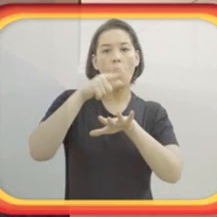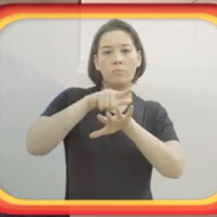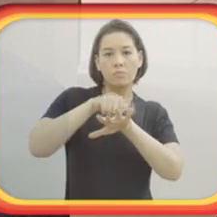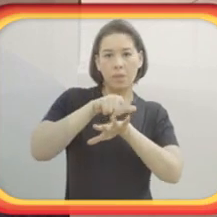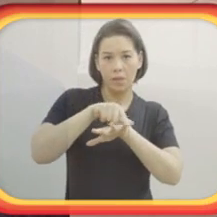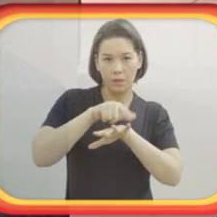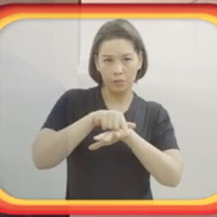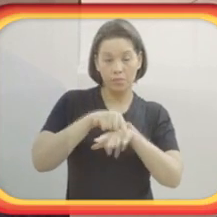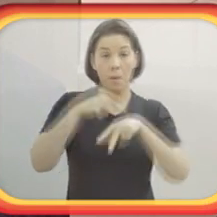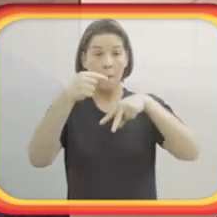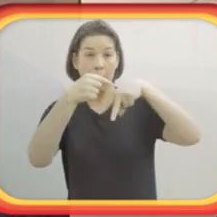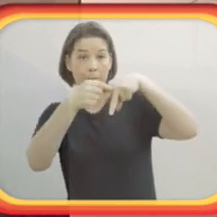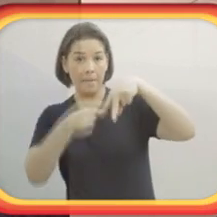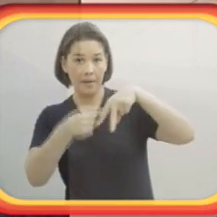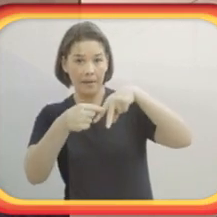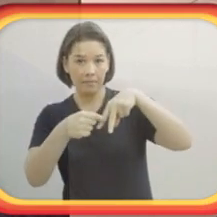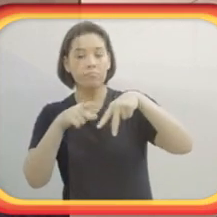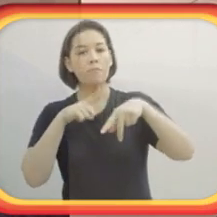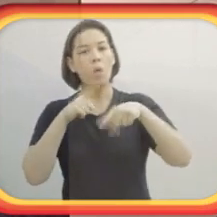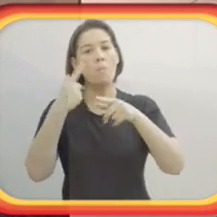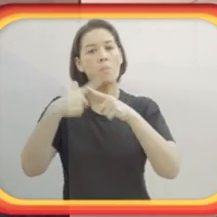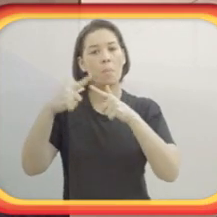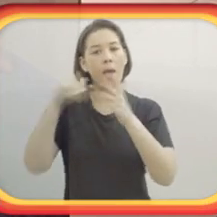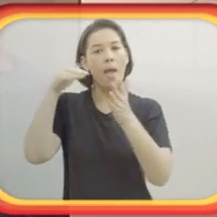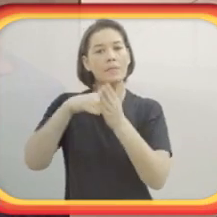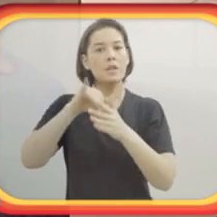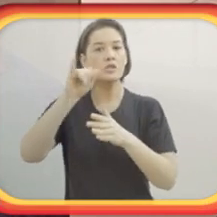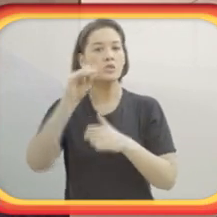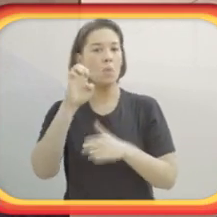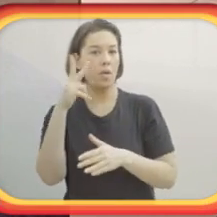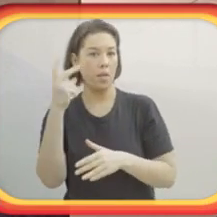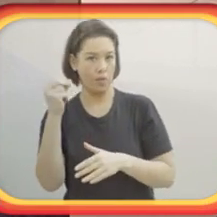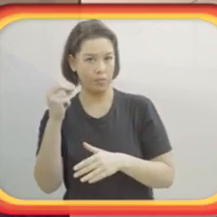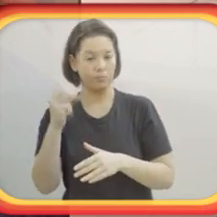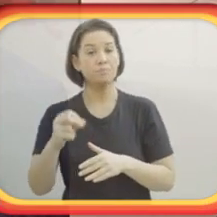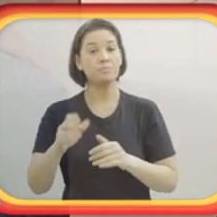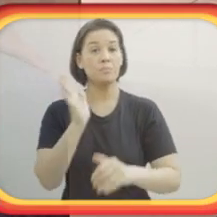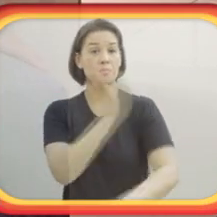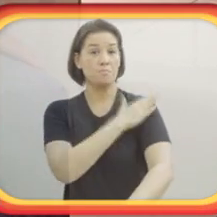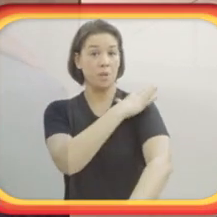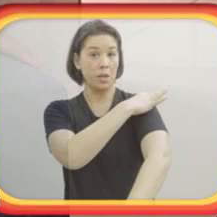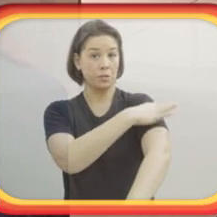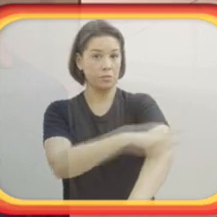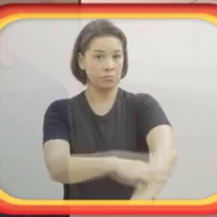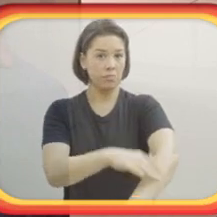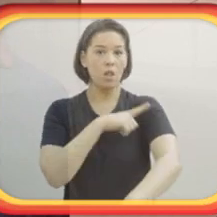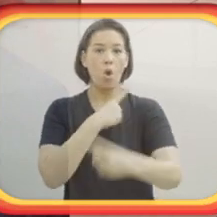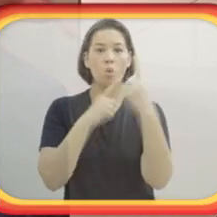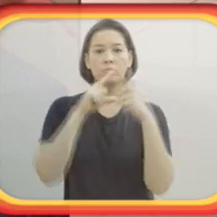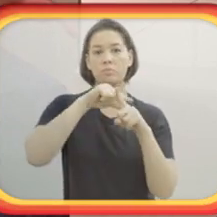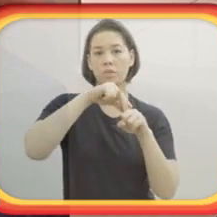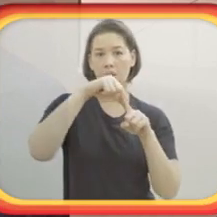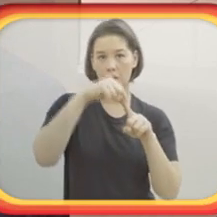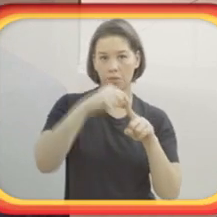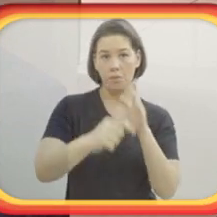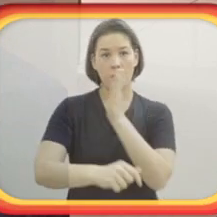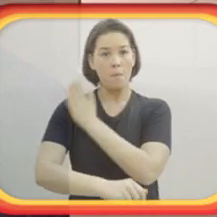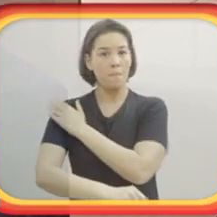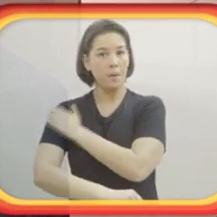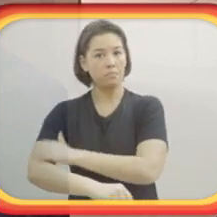Pé na direita eu tenho até o joelho. Braço esquerdo tem um dedo, no braço direito uma bolinha.